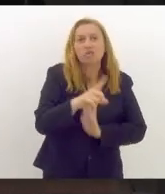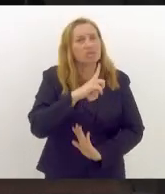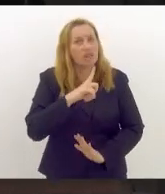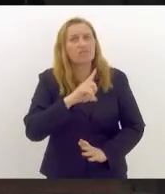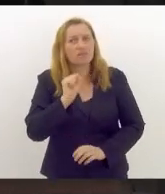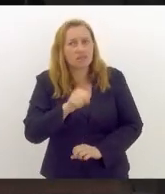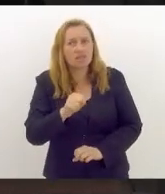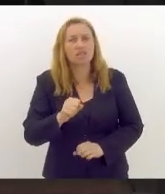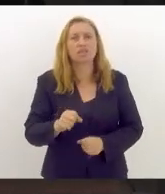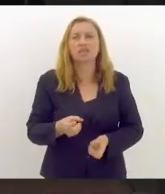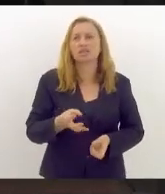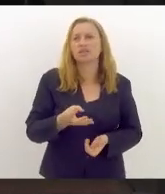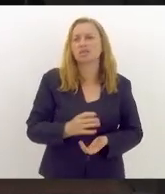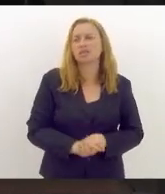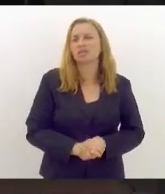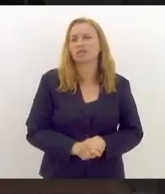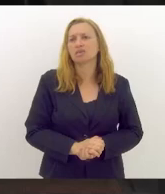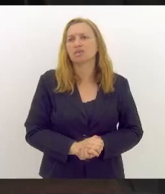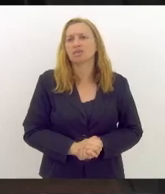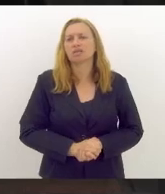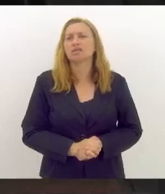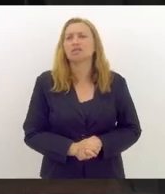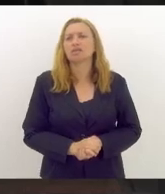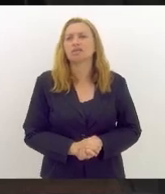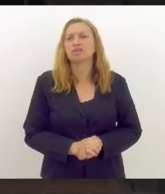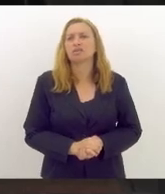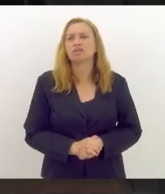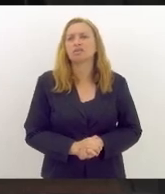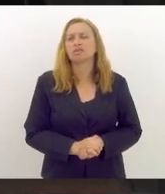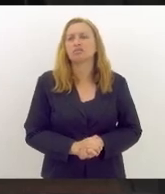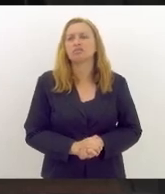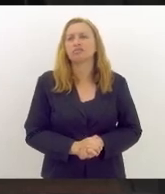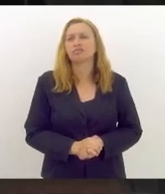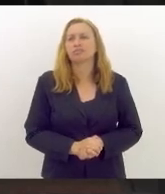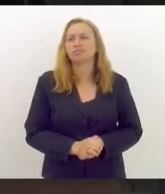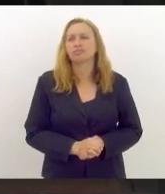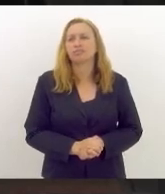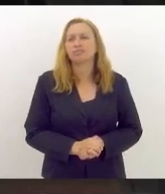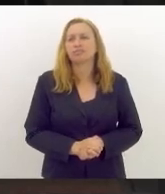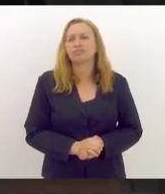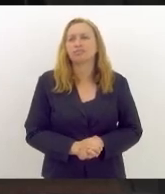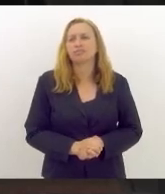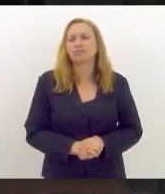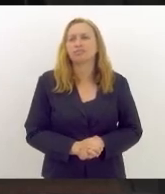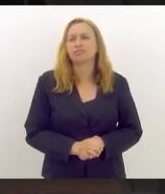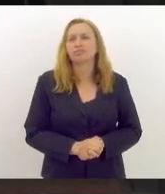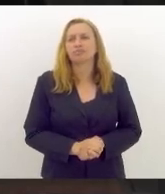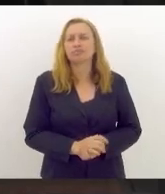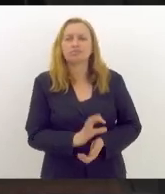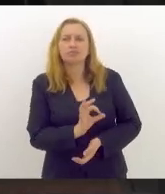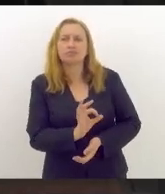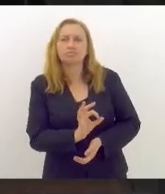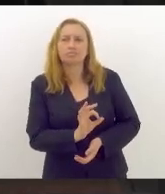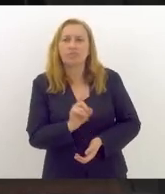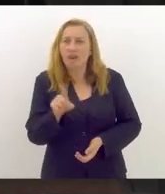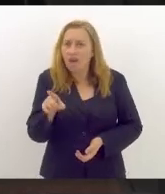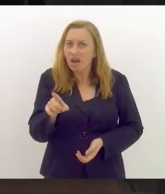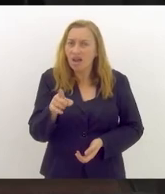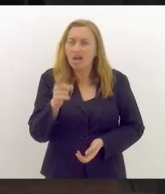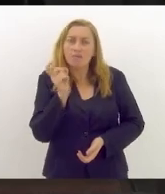de denunciação caluniosa de crime, porque se dirigindo à polícia, ela mentiu,